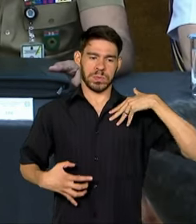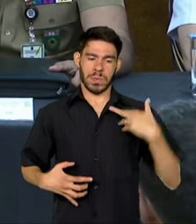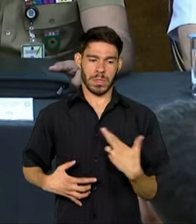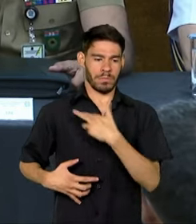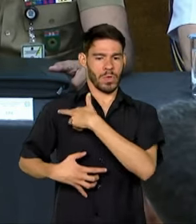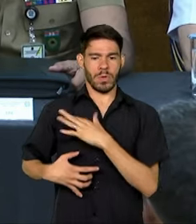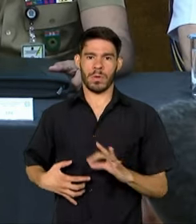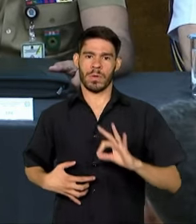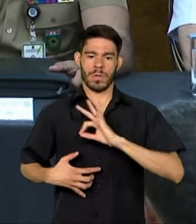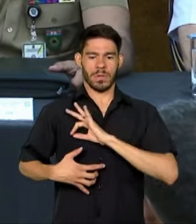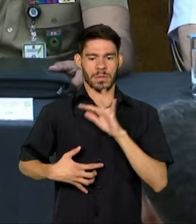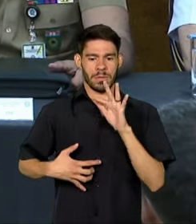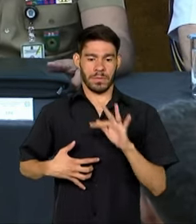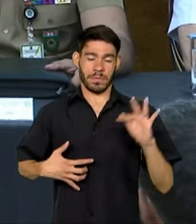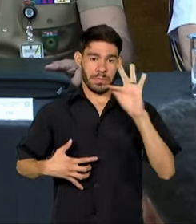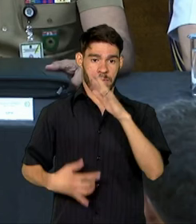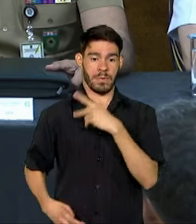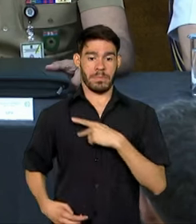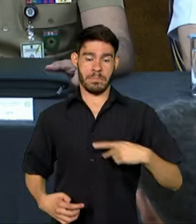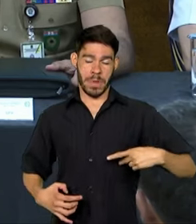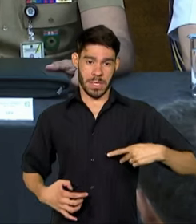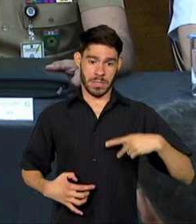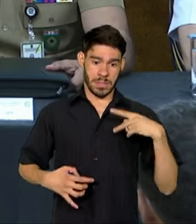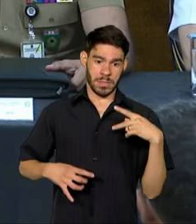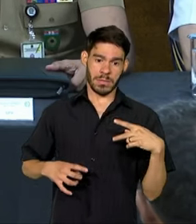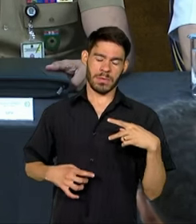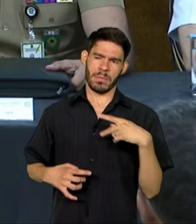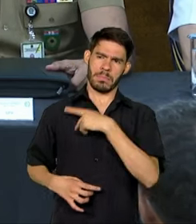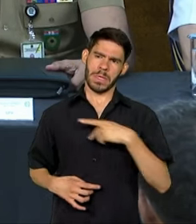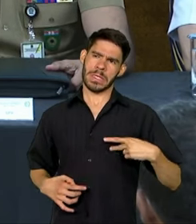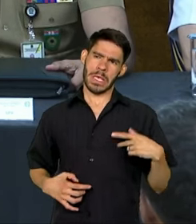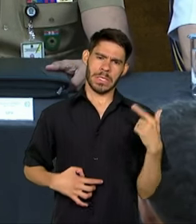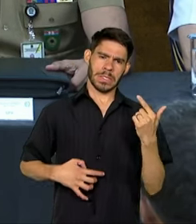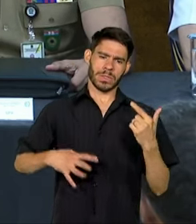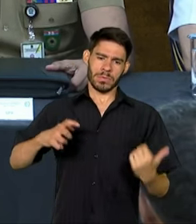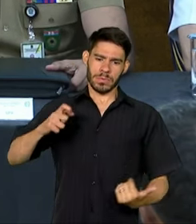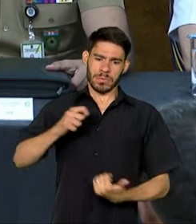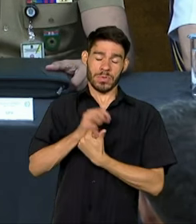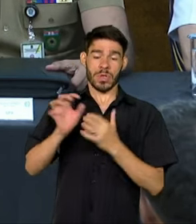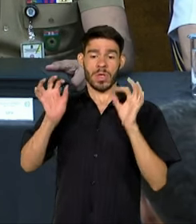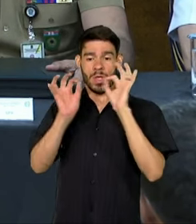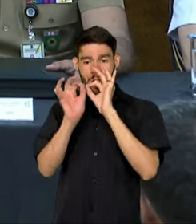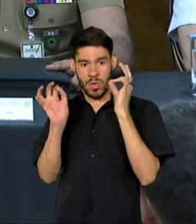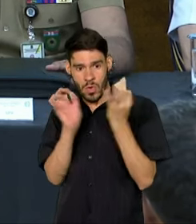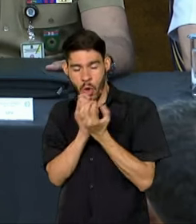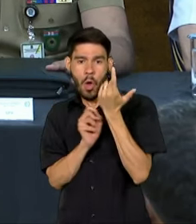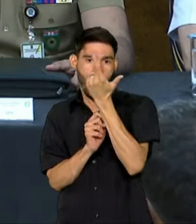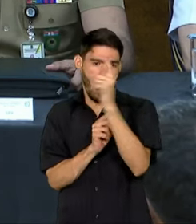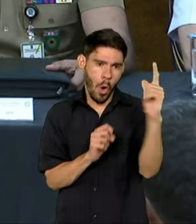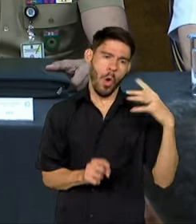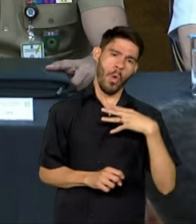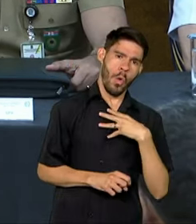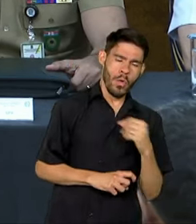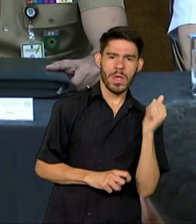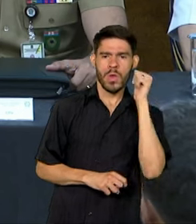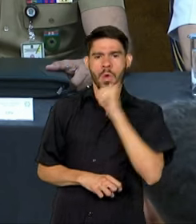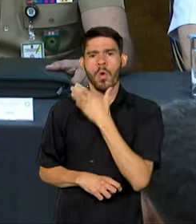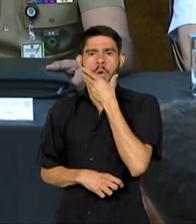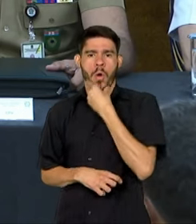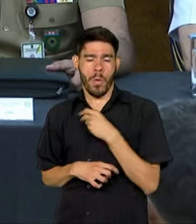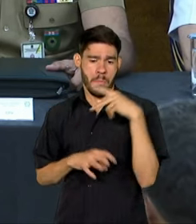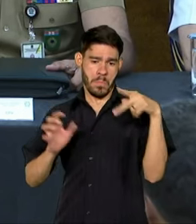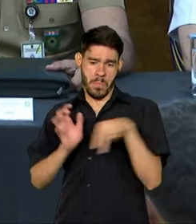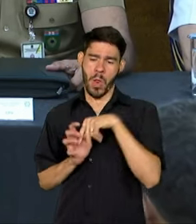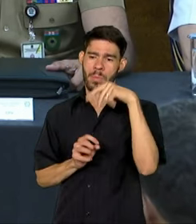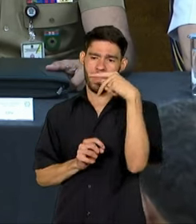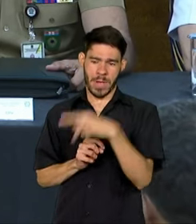Polícia Federal. A segurança do presidente da República, do vice-presidente da República e dos familiares, outros, os filhos e filhas do presidente da República,